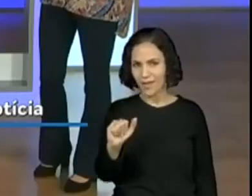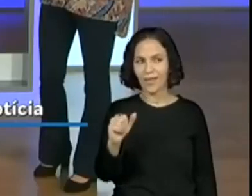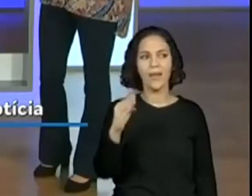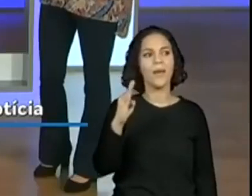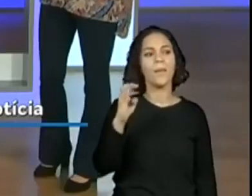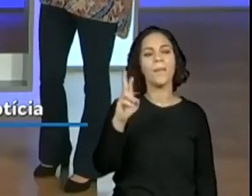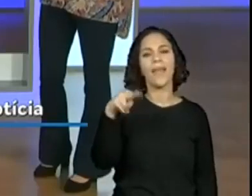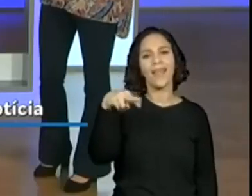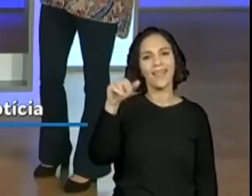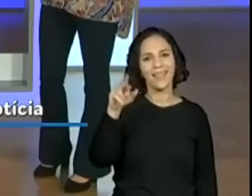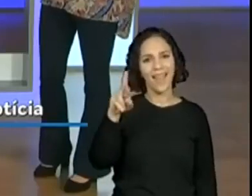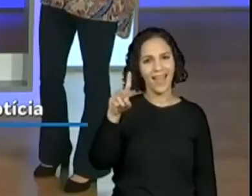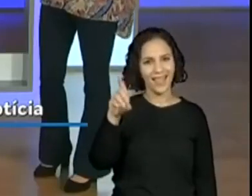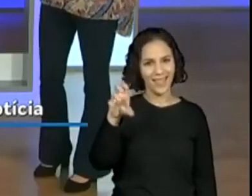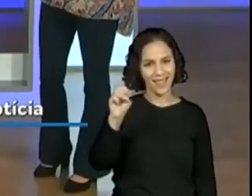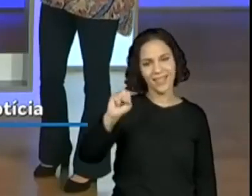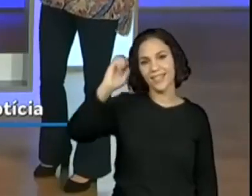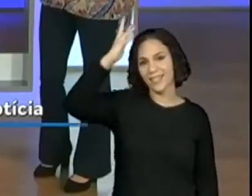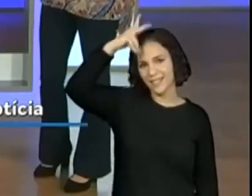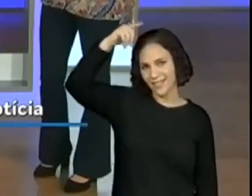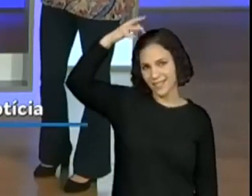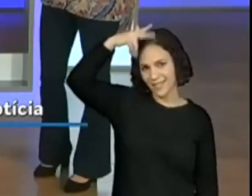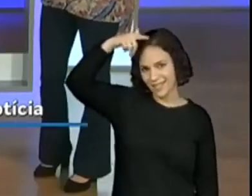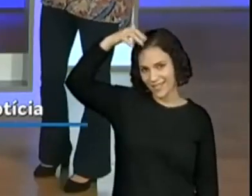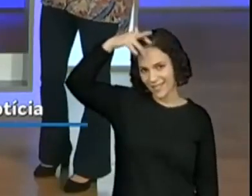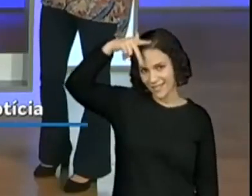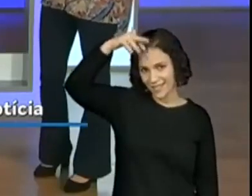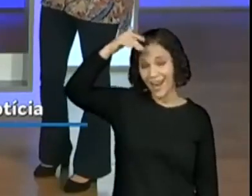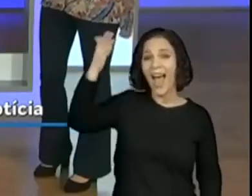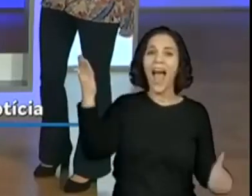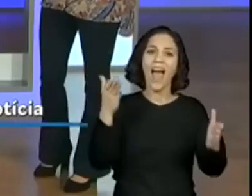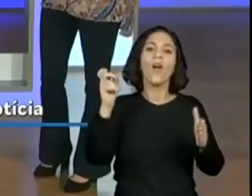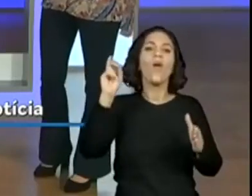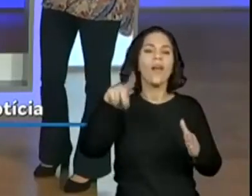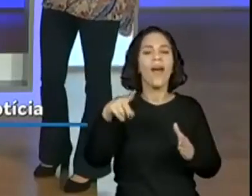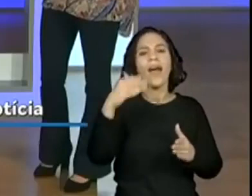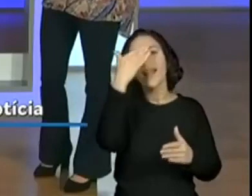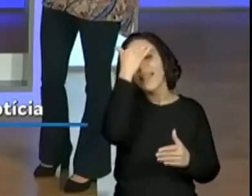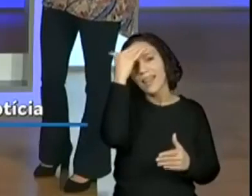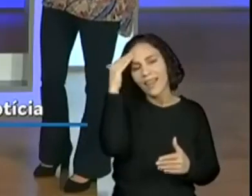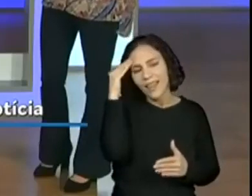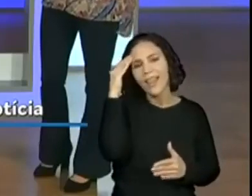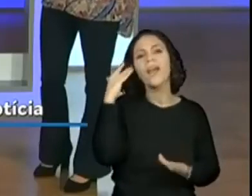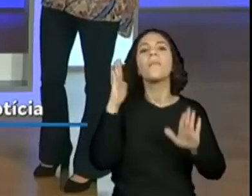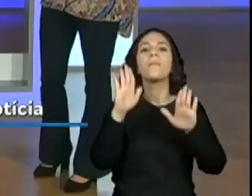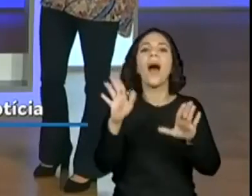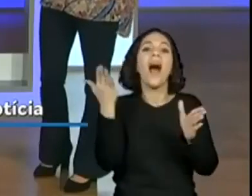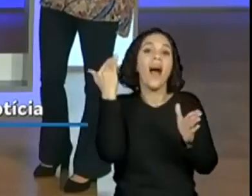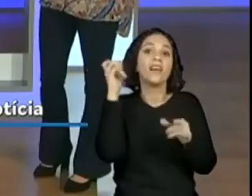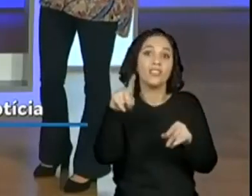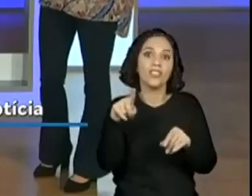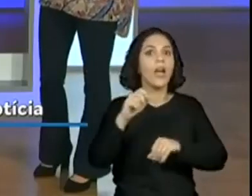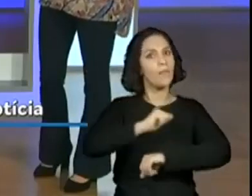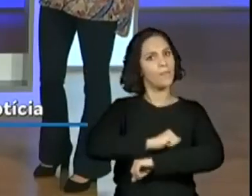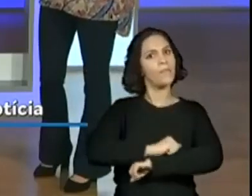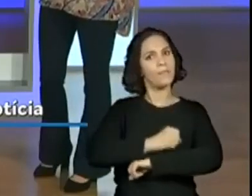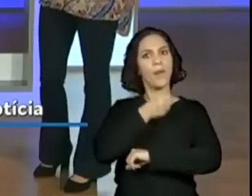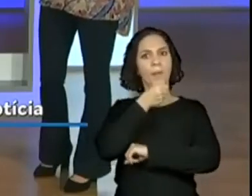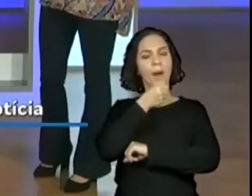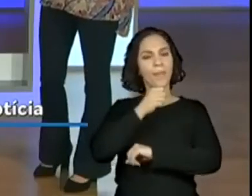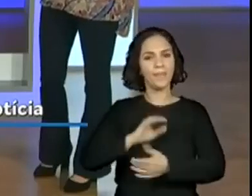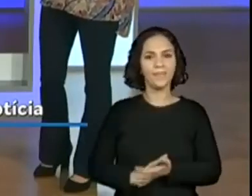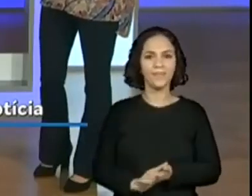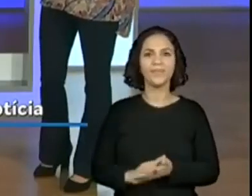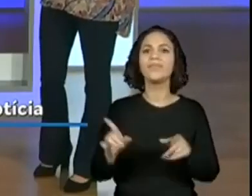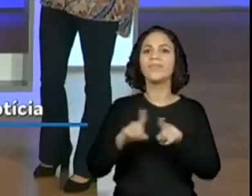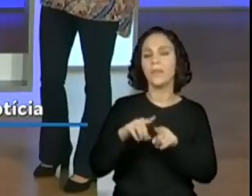colocando aí, a Fátima é uma coisa que não adianta, né? Gosto muito da Glória Vanique, a professora está colocando que os alunos dela estão